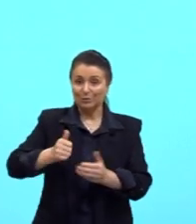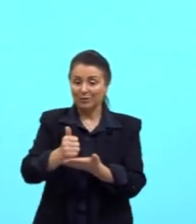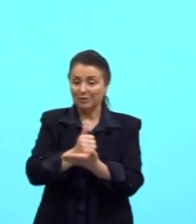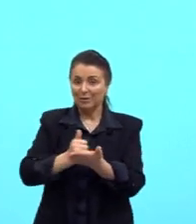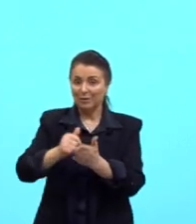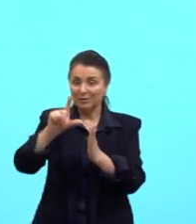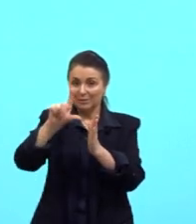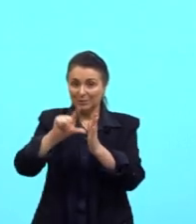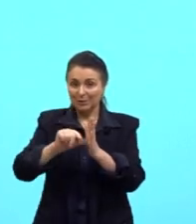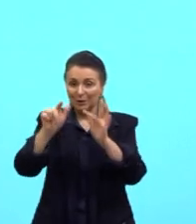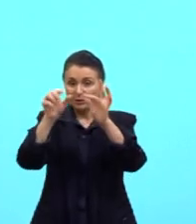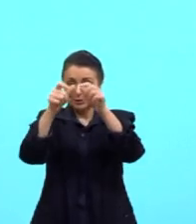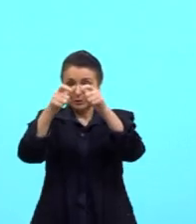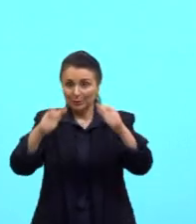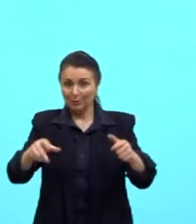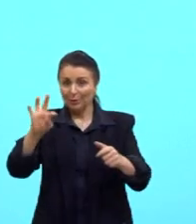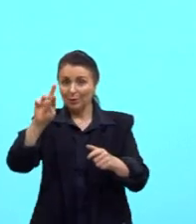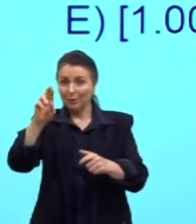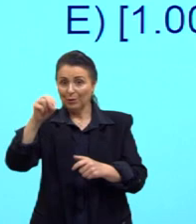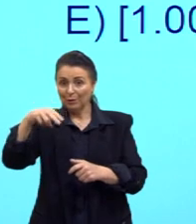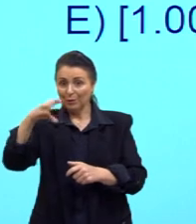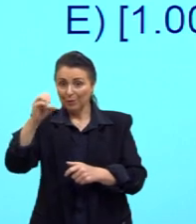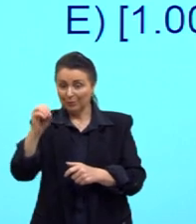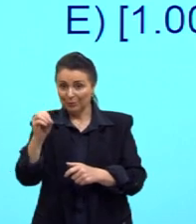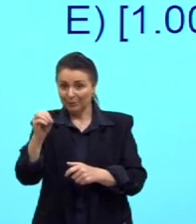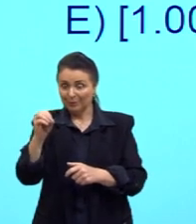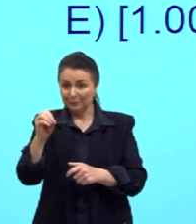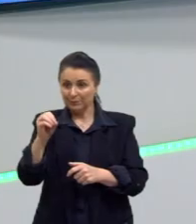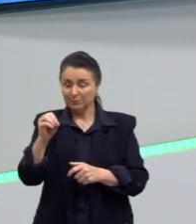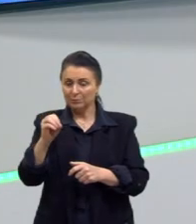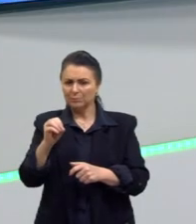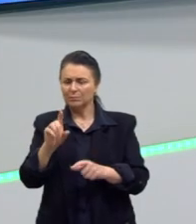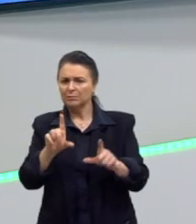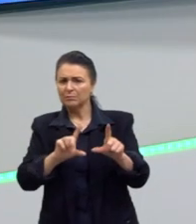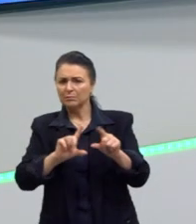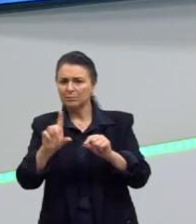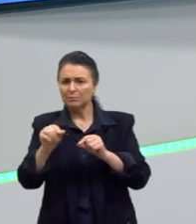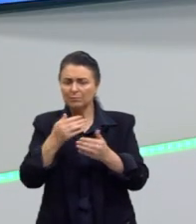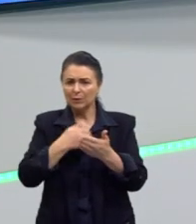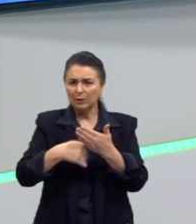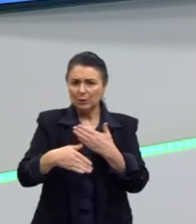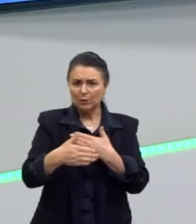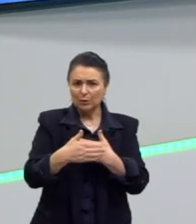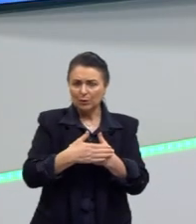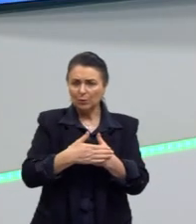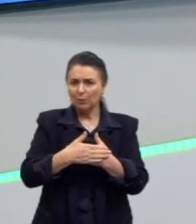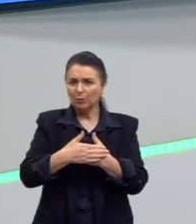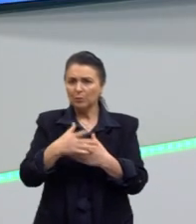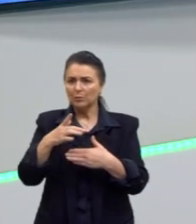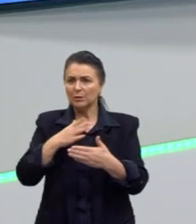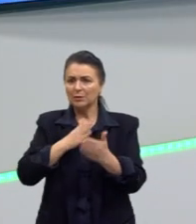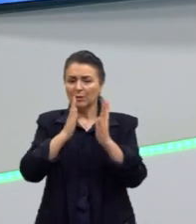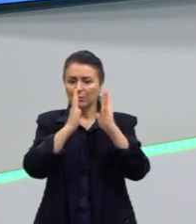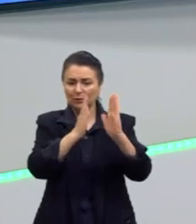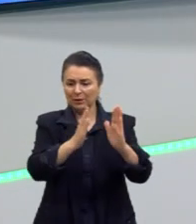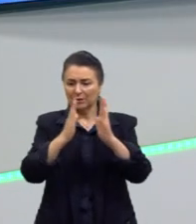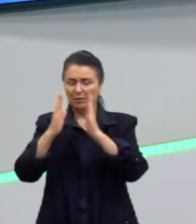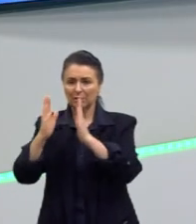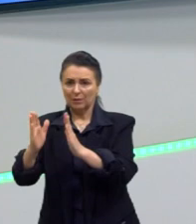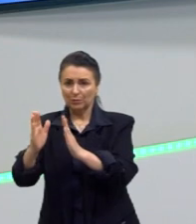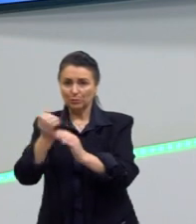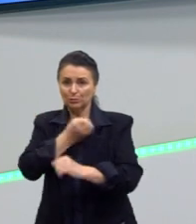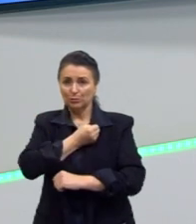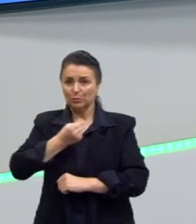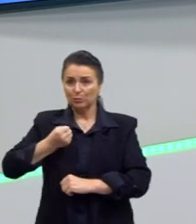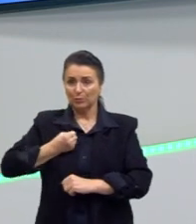do tronco de cone, tá? As nossas alternativas todas, elas estavam em intervalos numéricos, né?